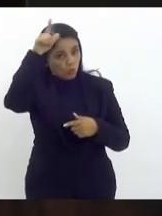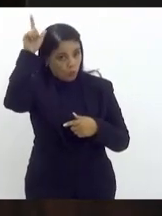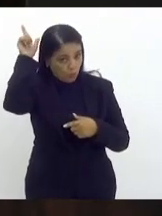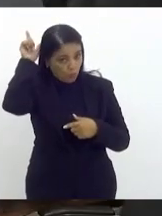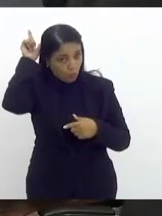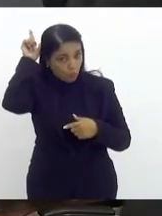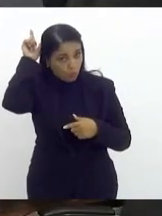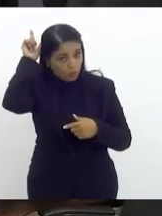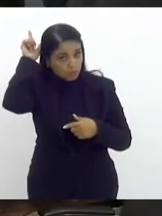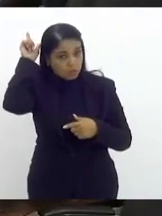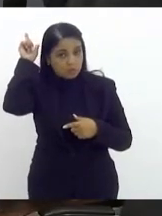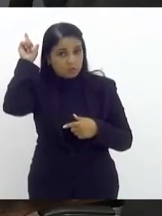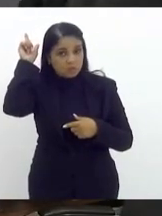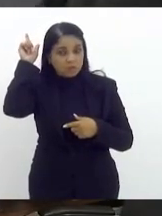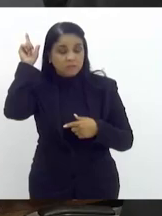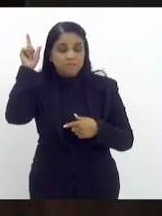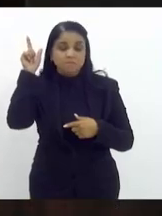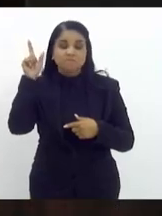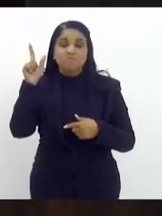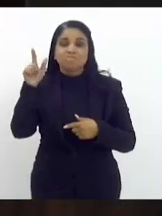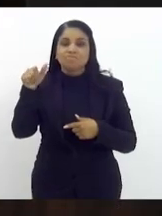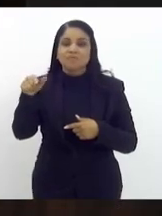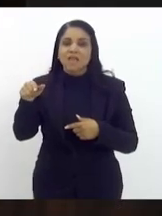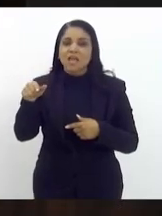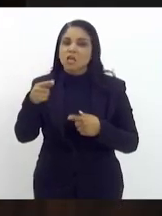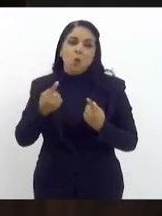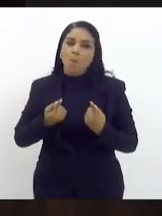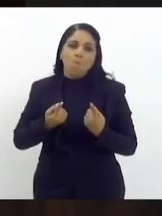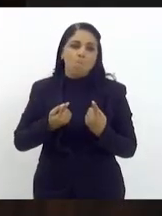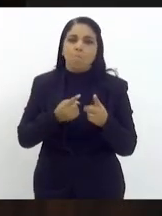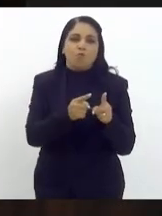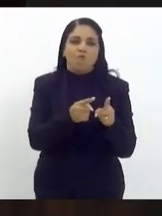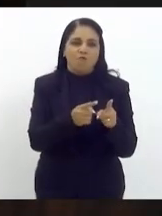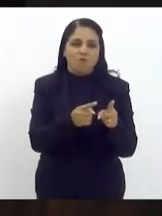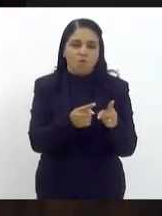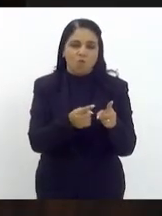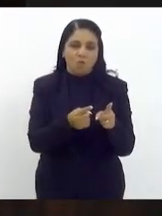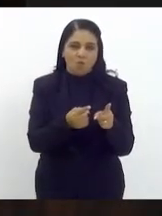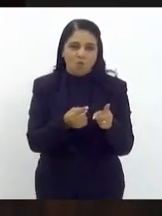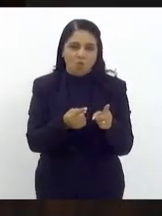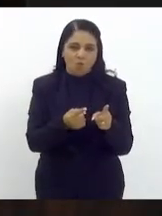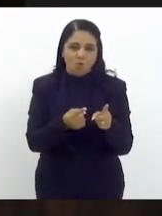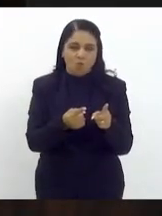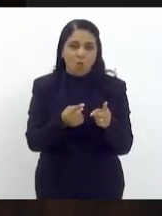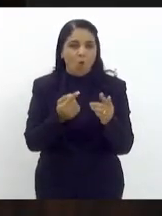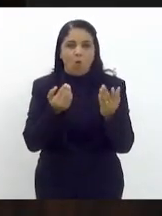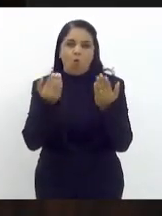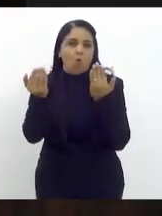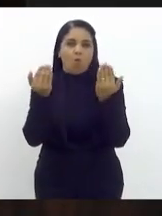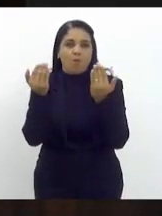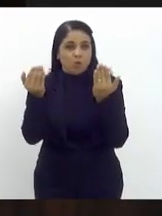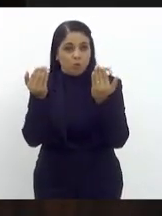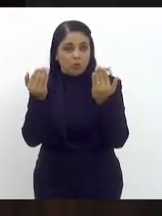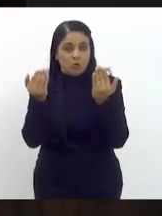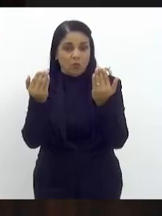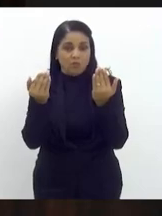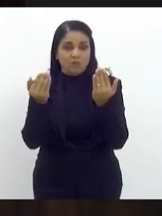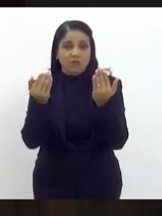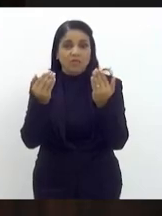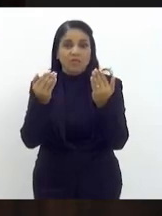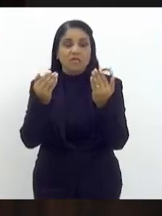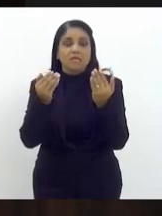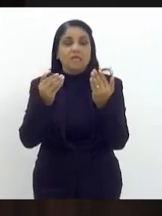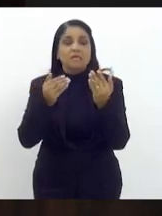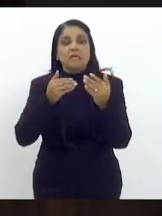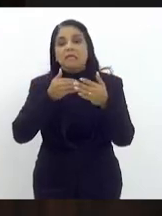eu respeito não ele não fez provocação nem comparação ele até disse que se independente